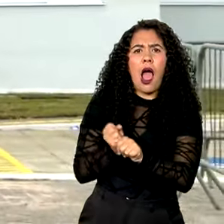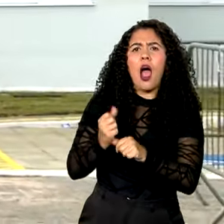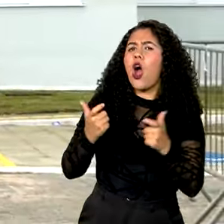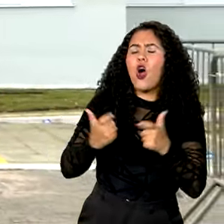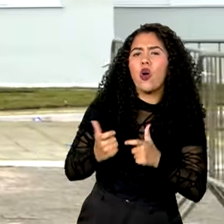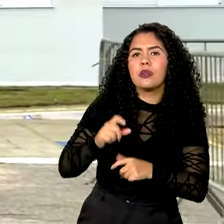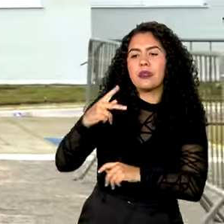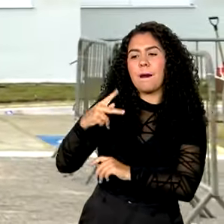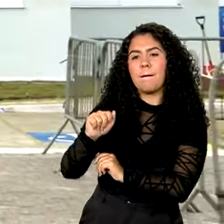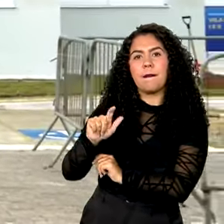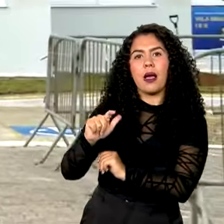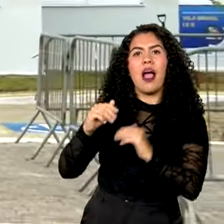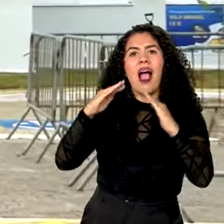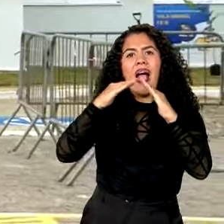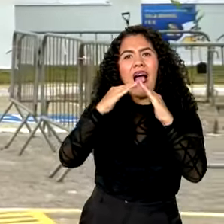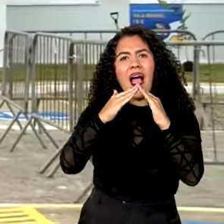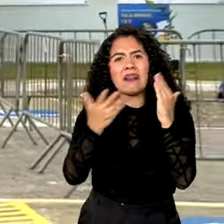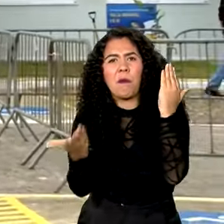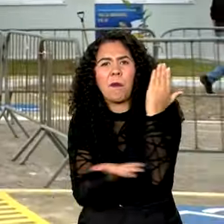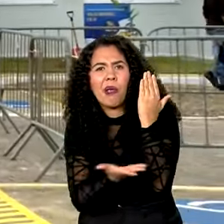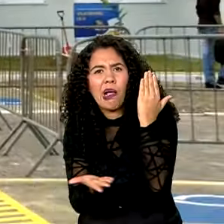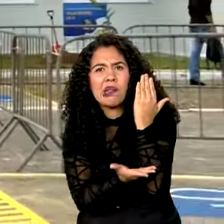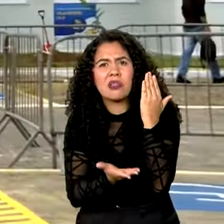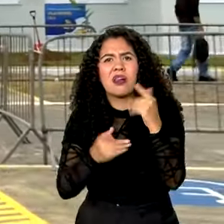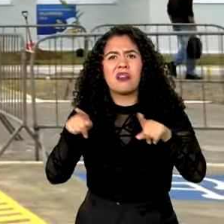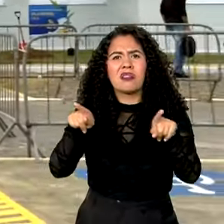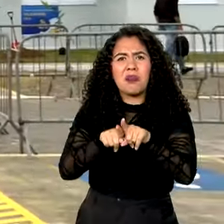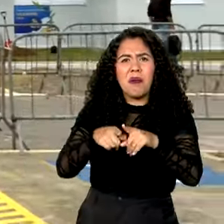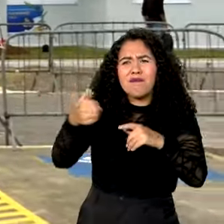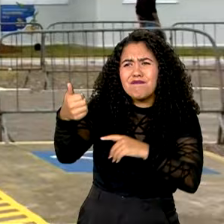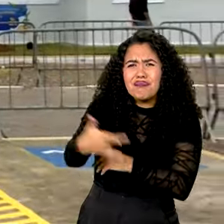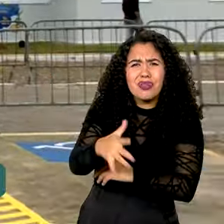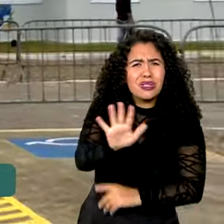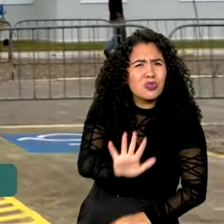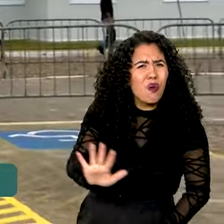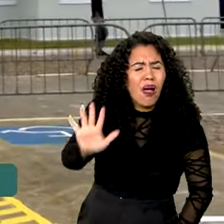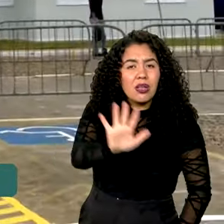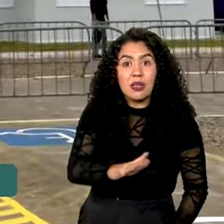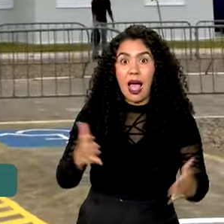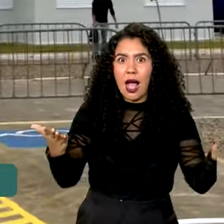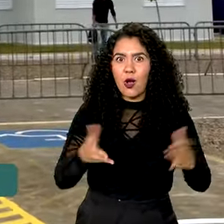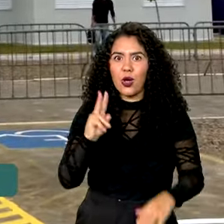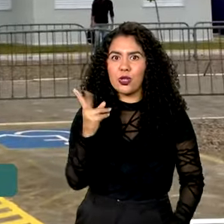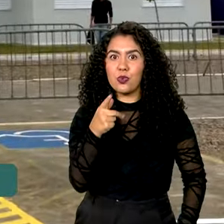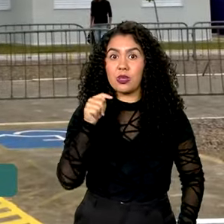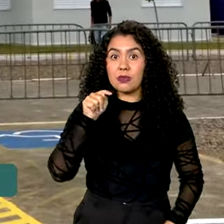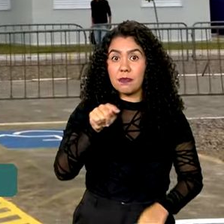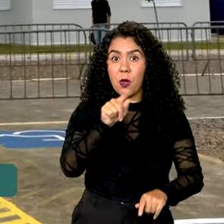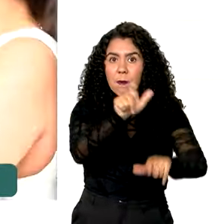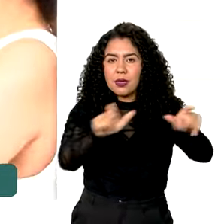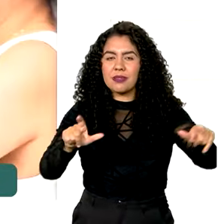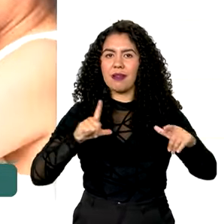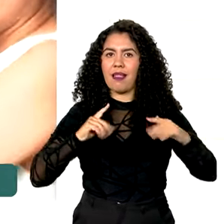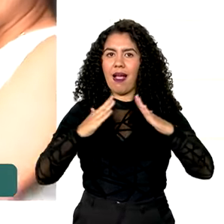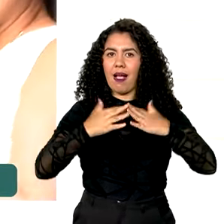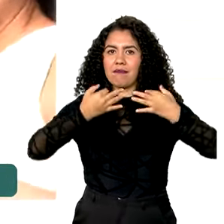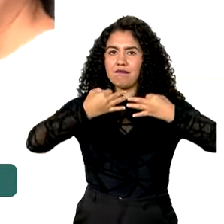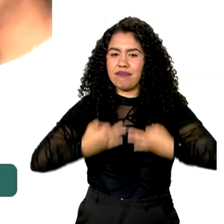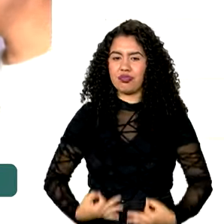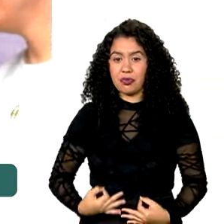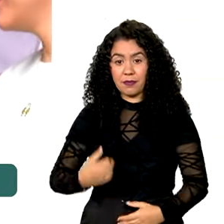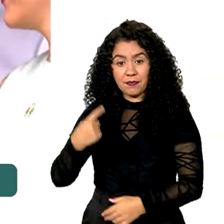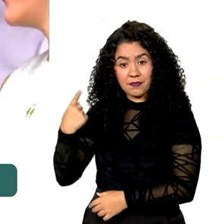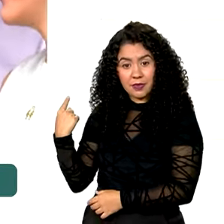e habitações precárias na comunidade do Papelão. São 2 mil pessoas que agora terão uma moradia digna. Uma dessas